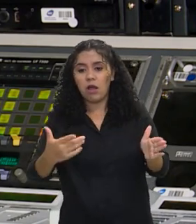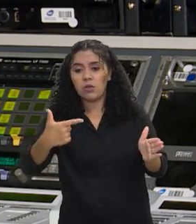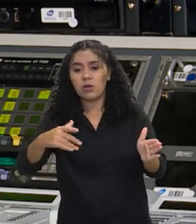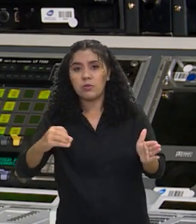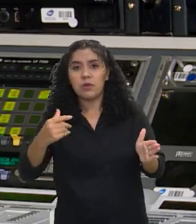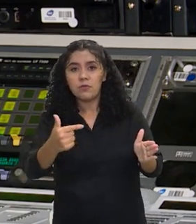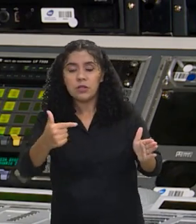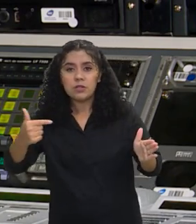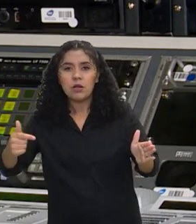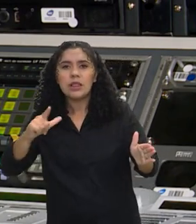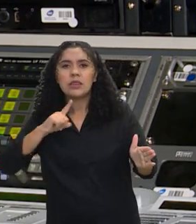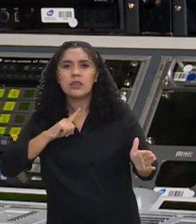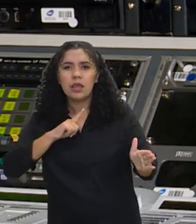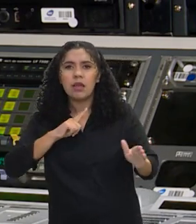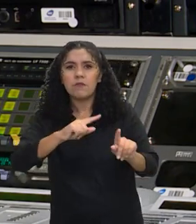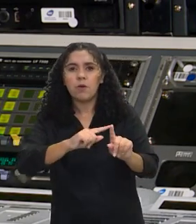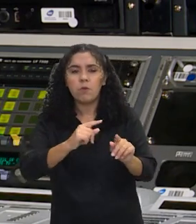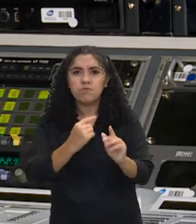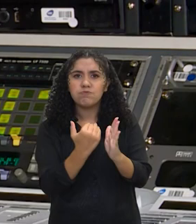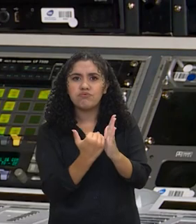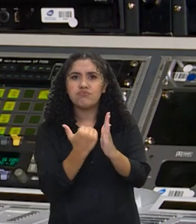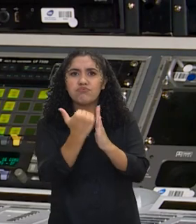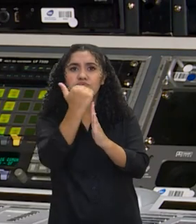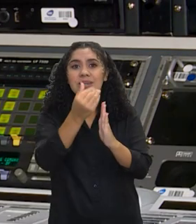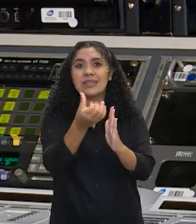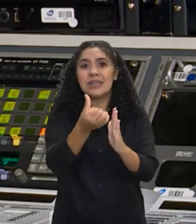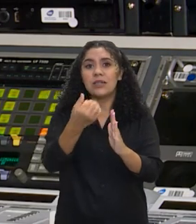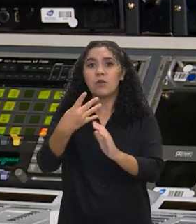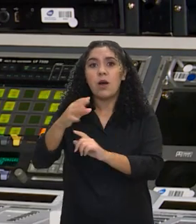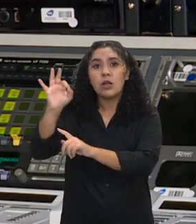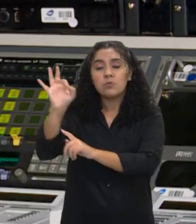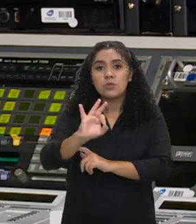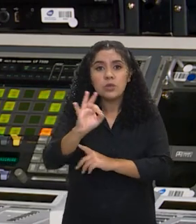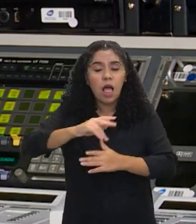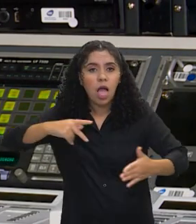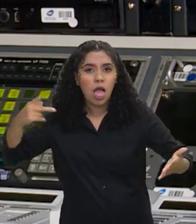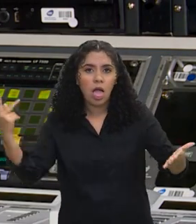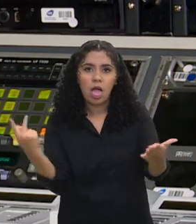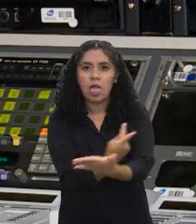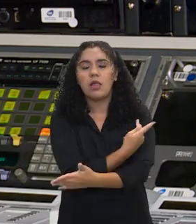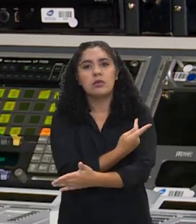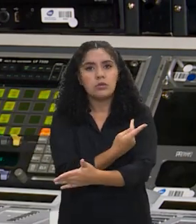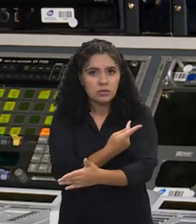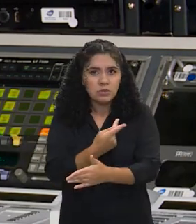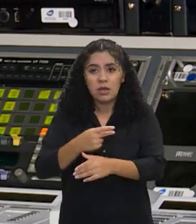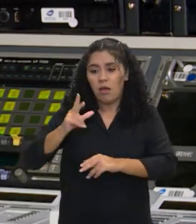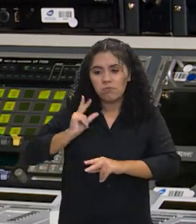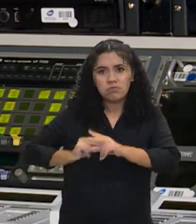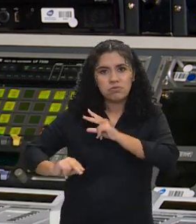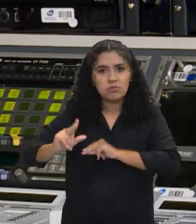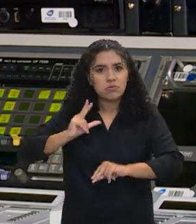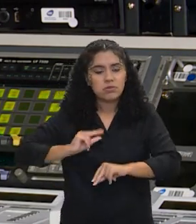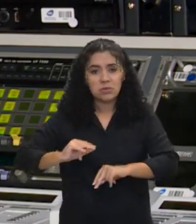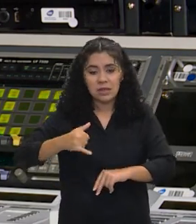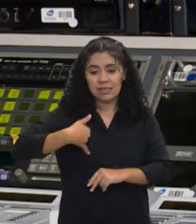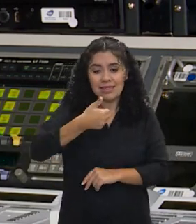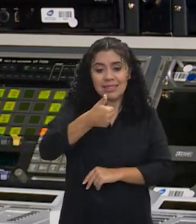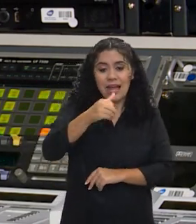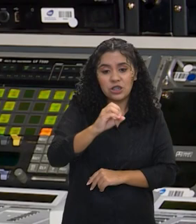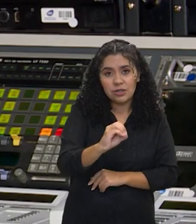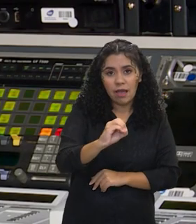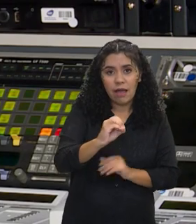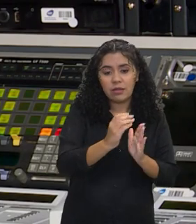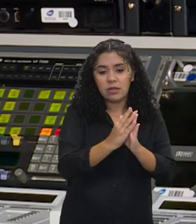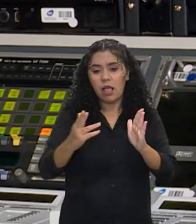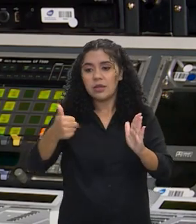64% nos registros de lesões autogeradas por adolescentes, crianças de 10 a